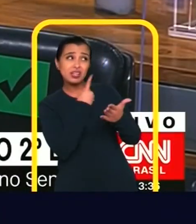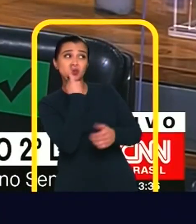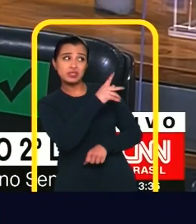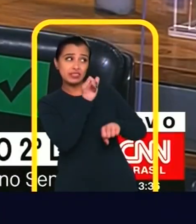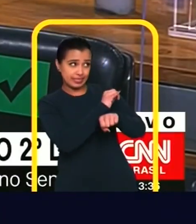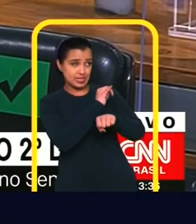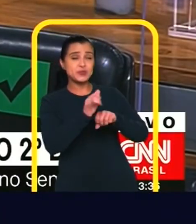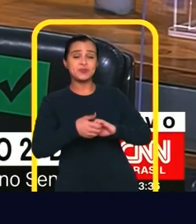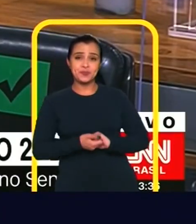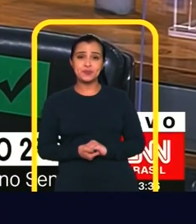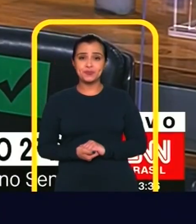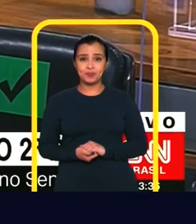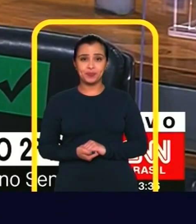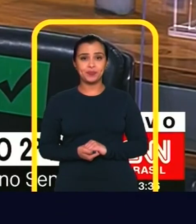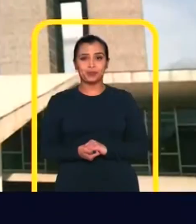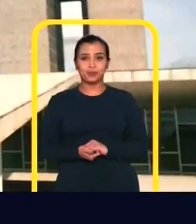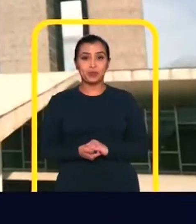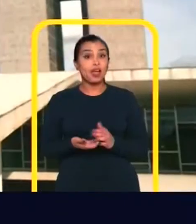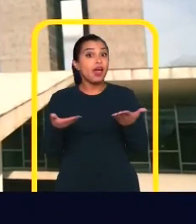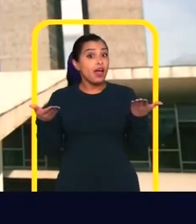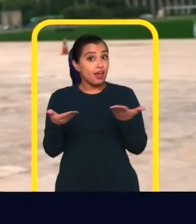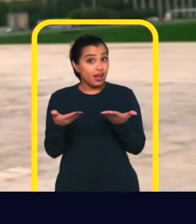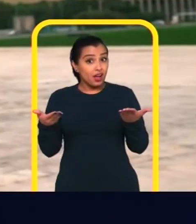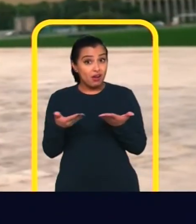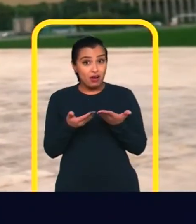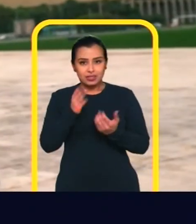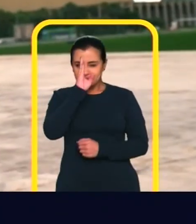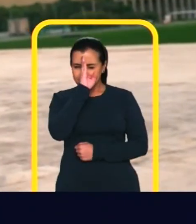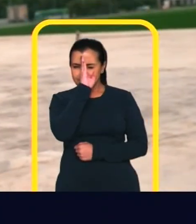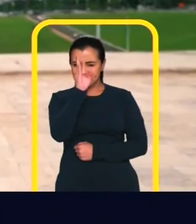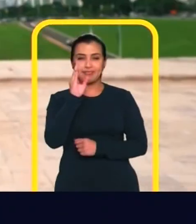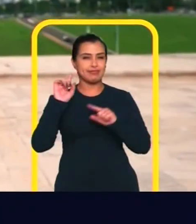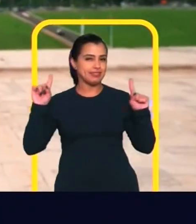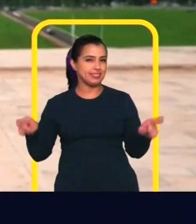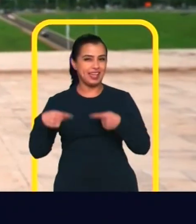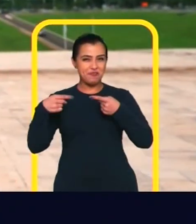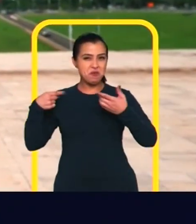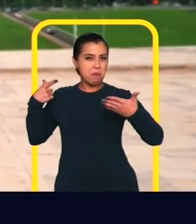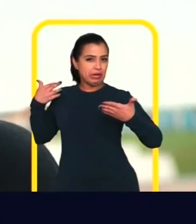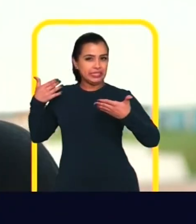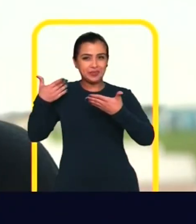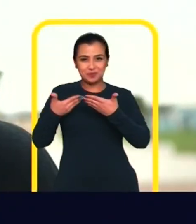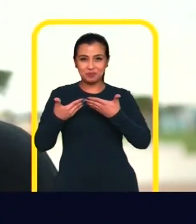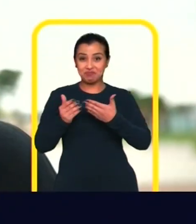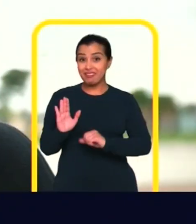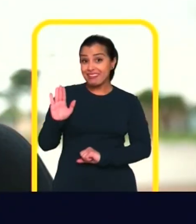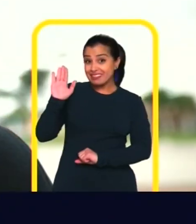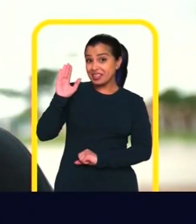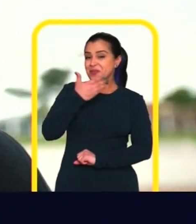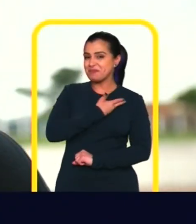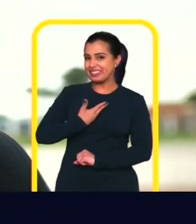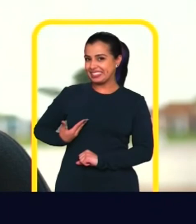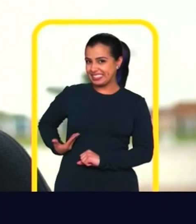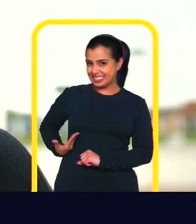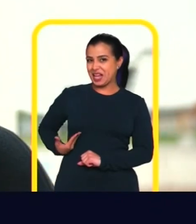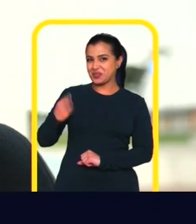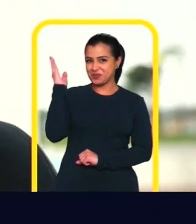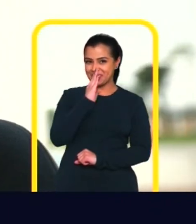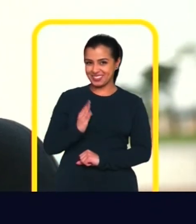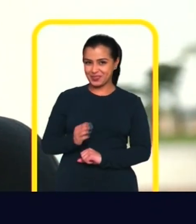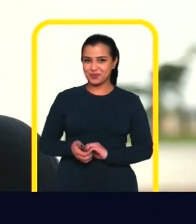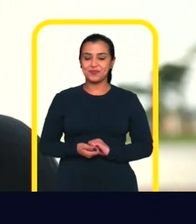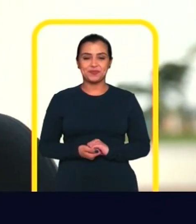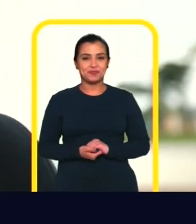na sua estratégia, general E agora o maior desafio de toda a minha vida Sou candidata à presidência da república